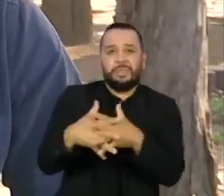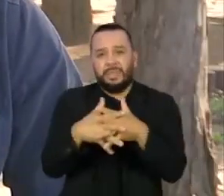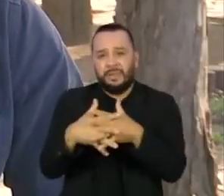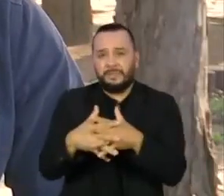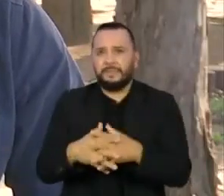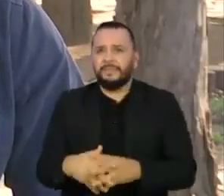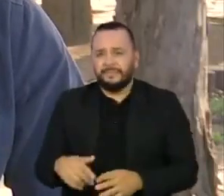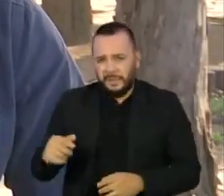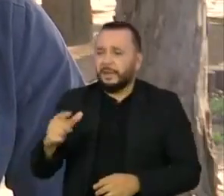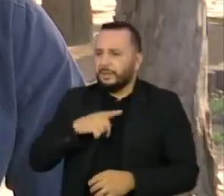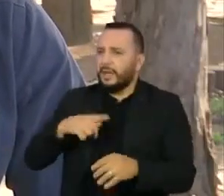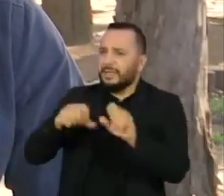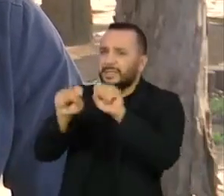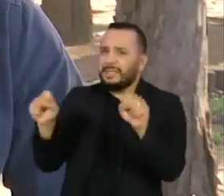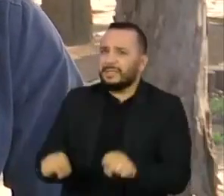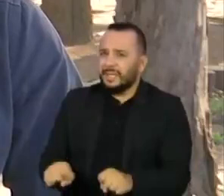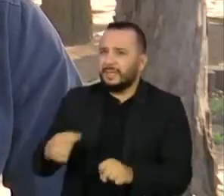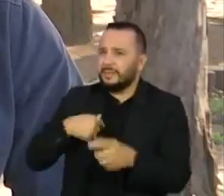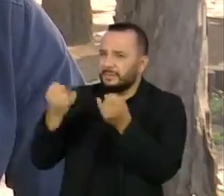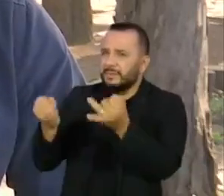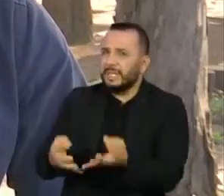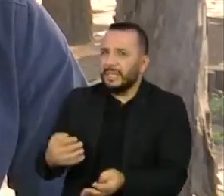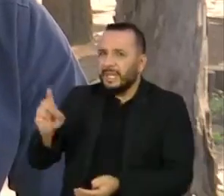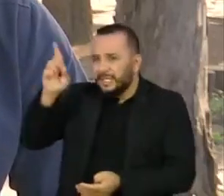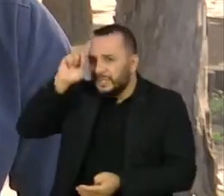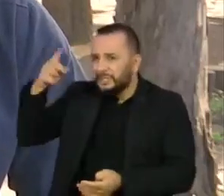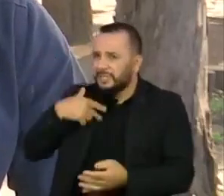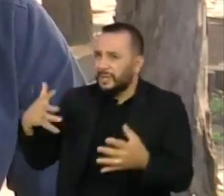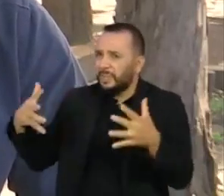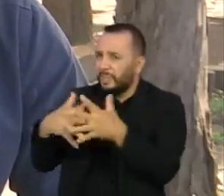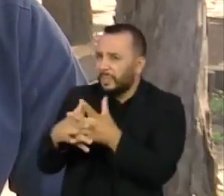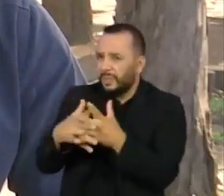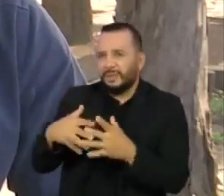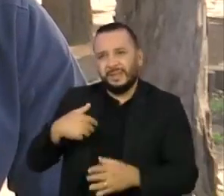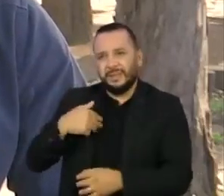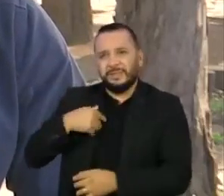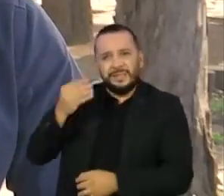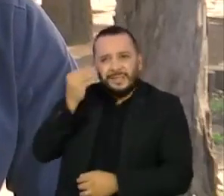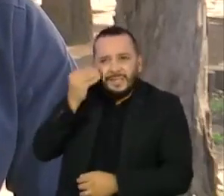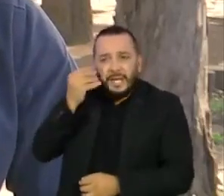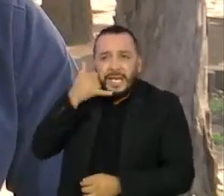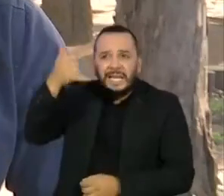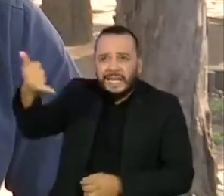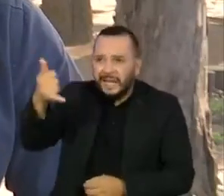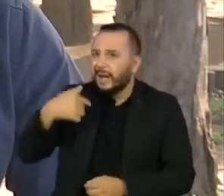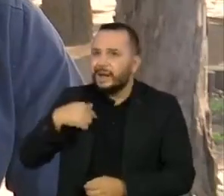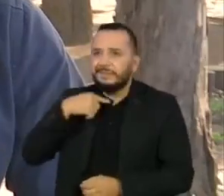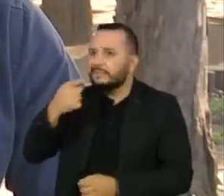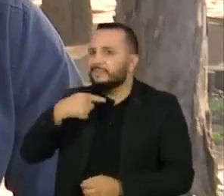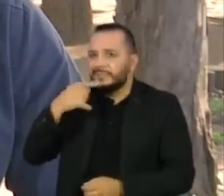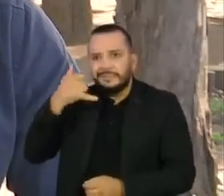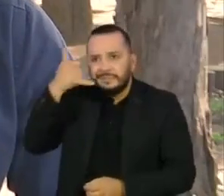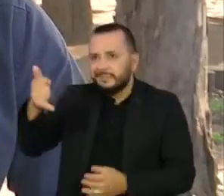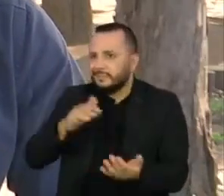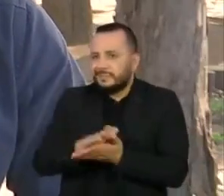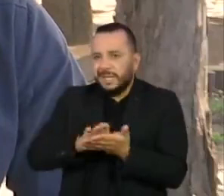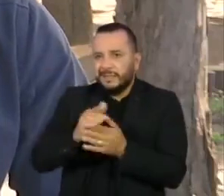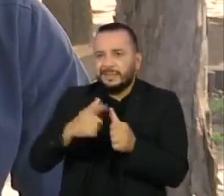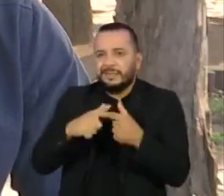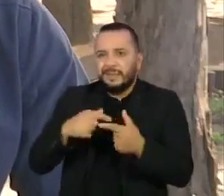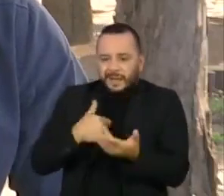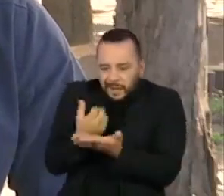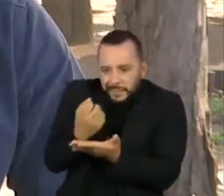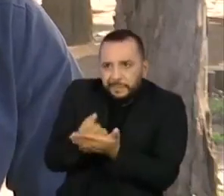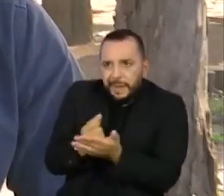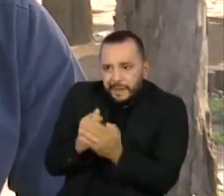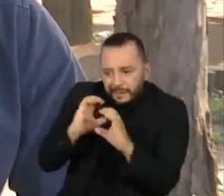a data tinha expirado. Tentei ligar lá, no Detran, não consegui falar com ninguém. Tentei pelo aplicativo, tentei pelo